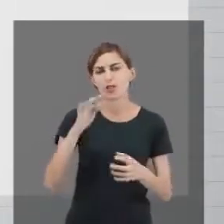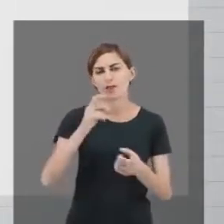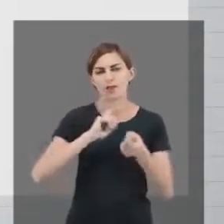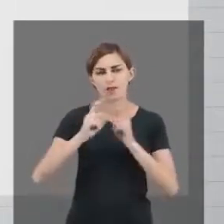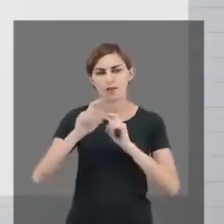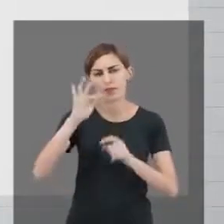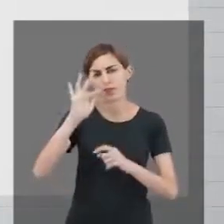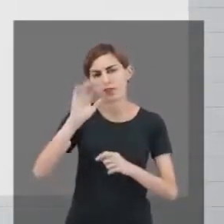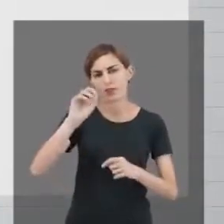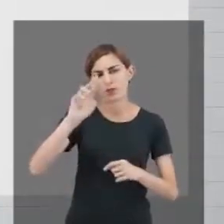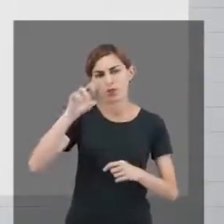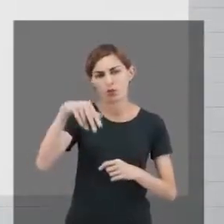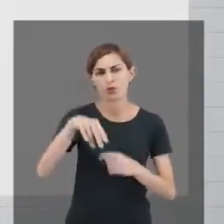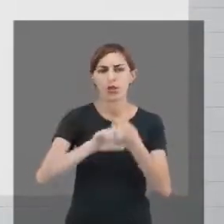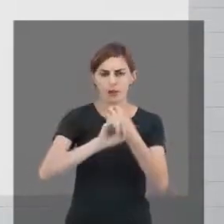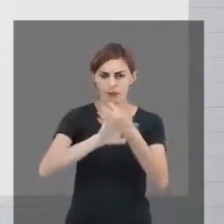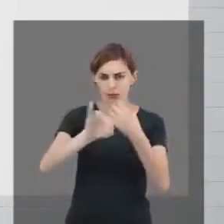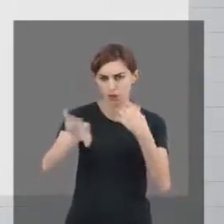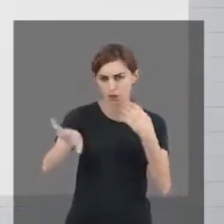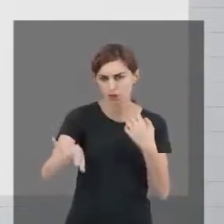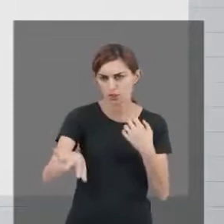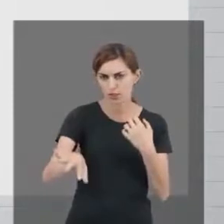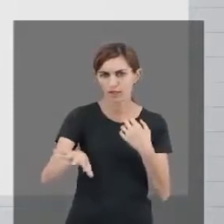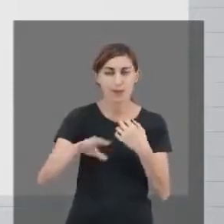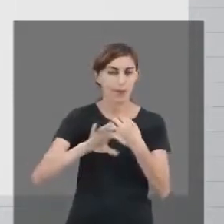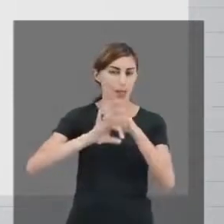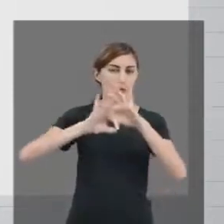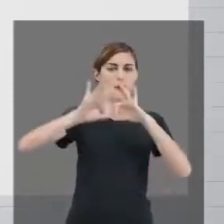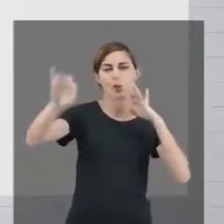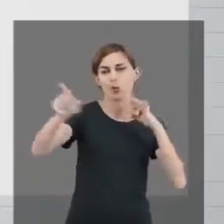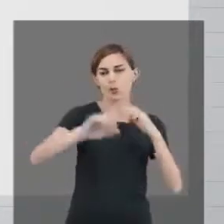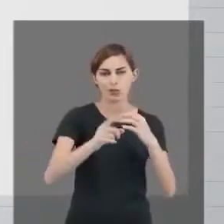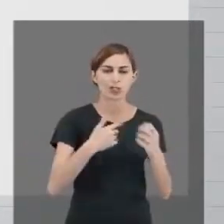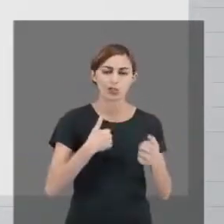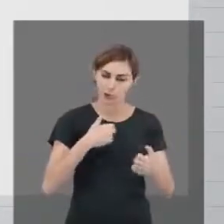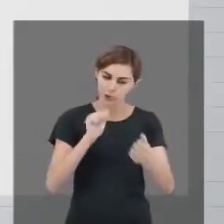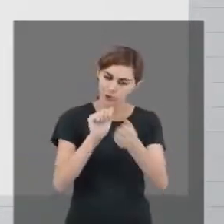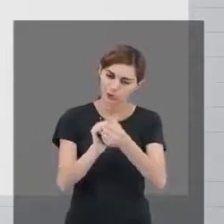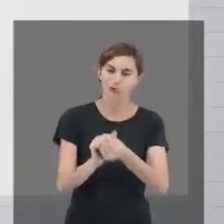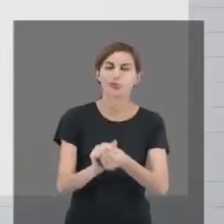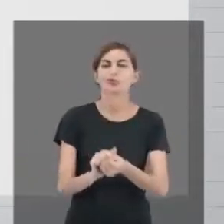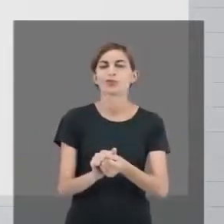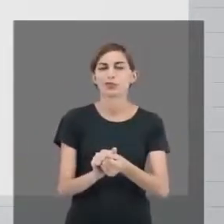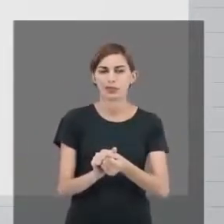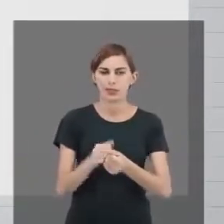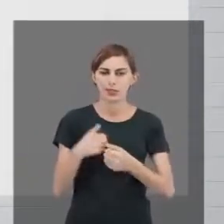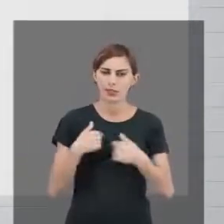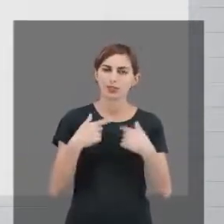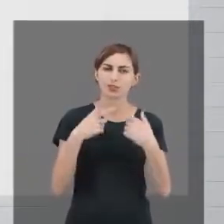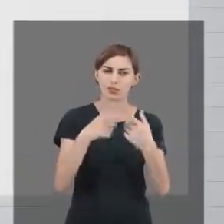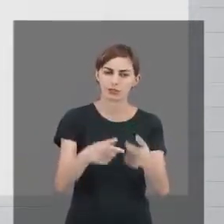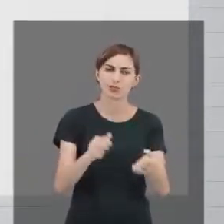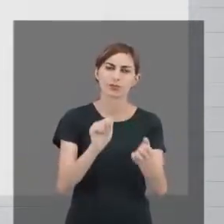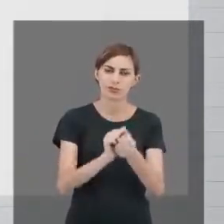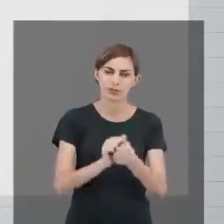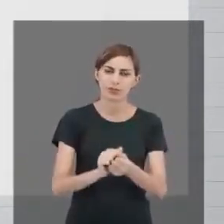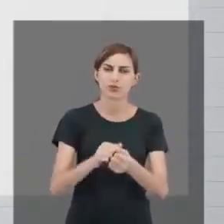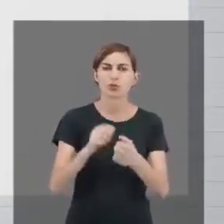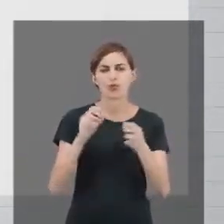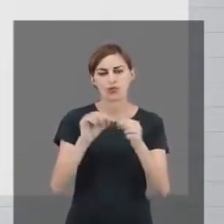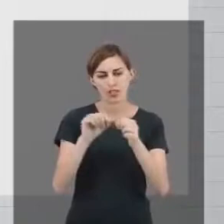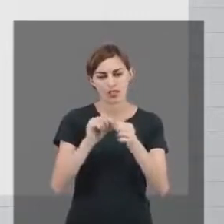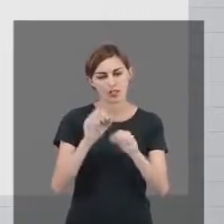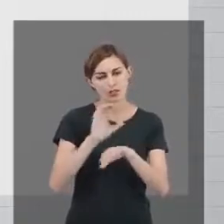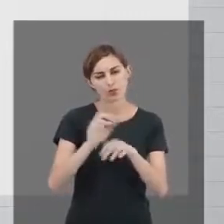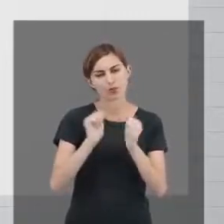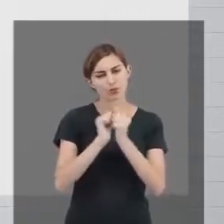é à distância, mas não é distante. A gente está perto, a gente está para construir